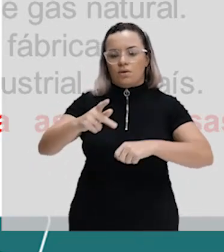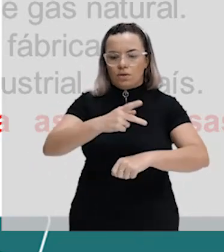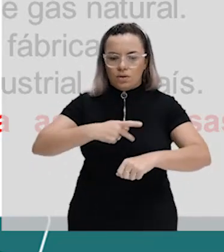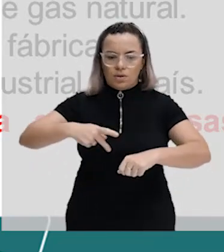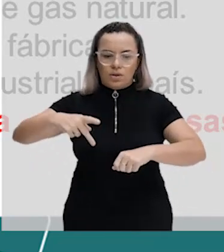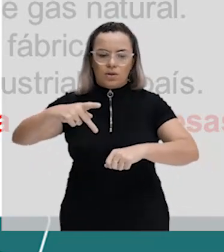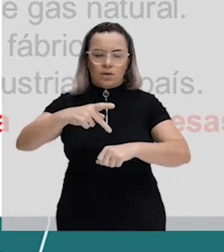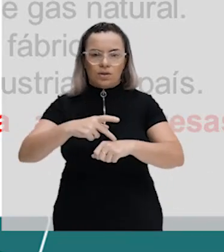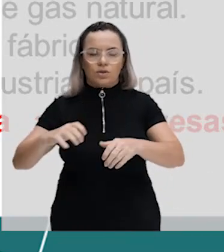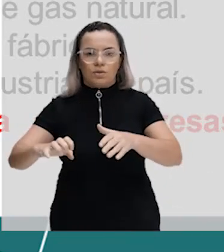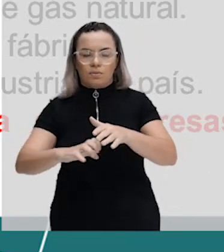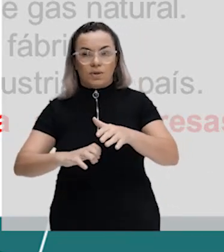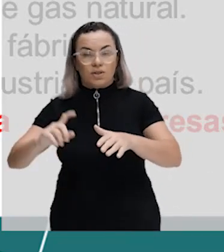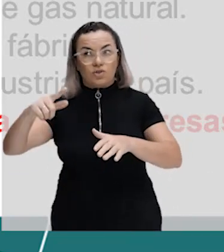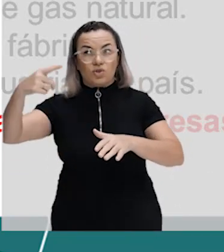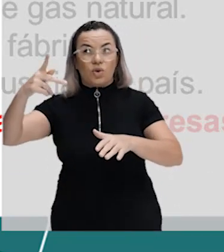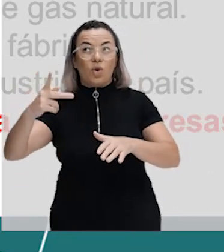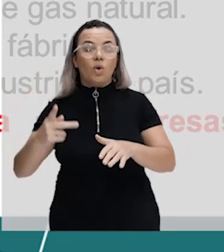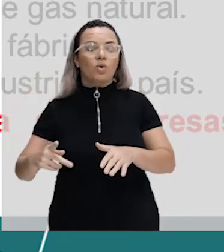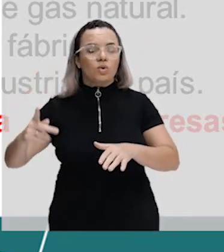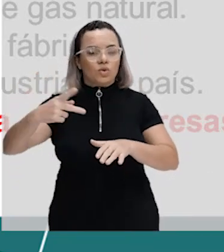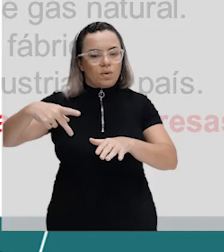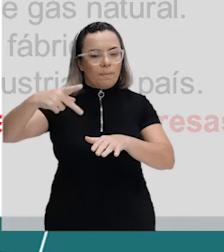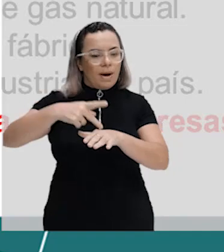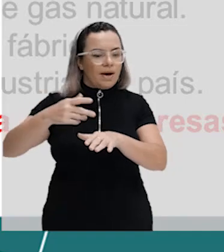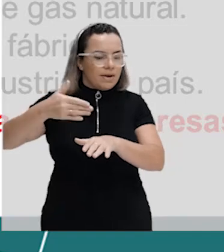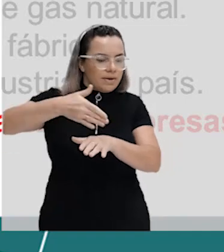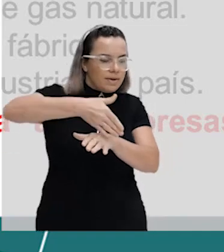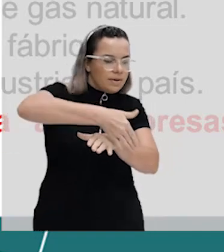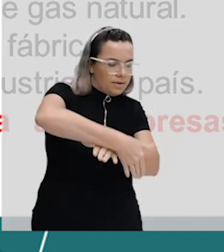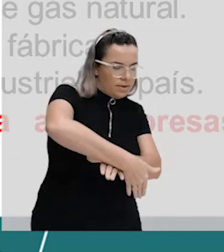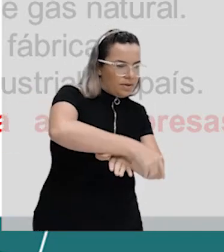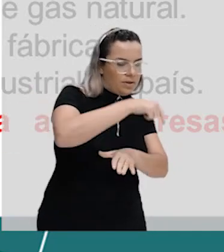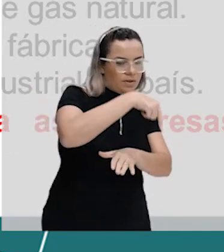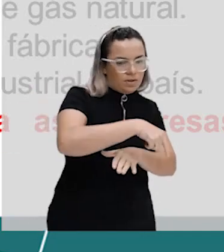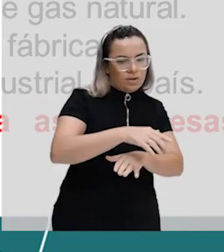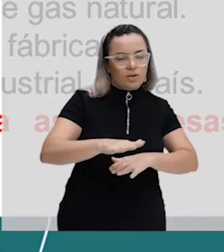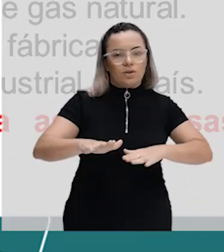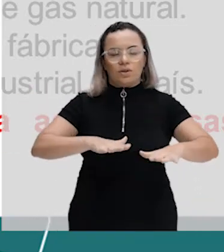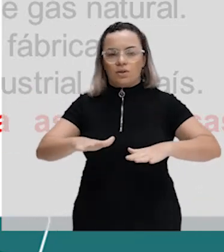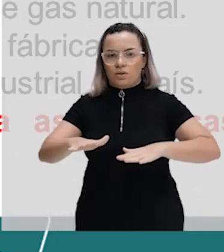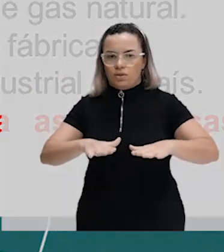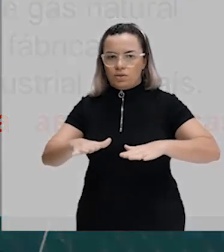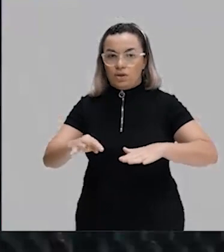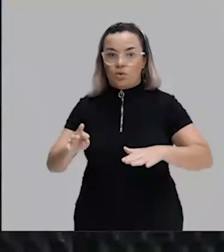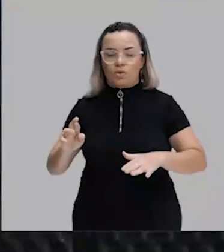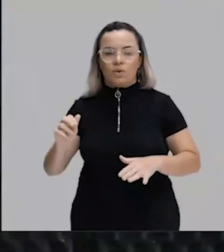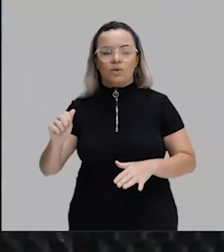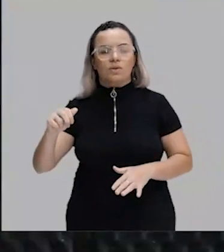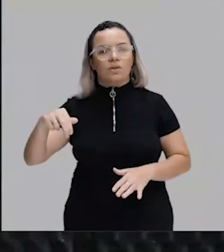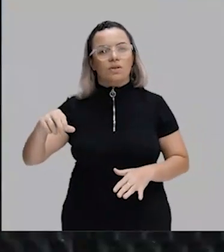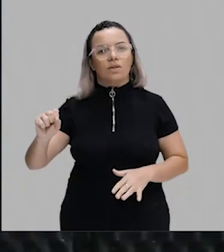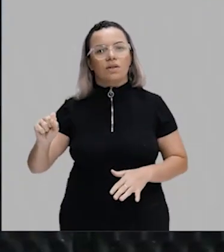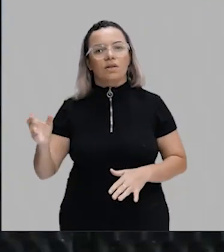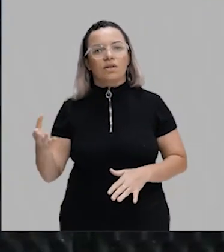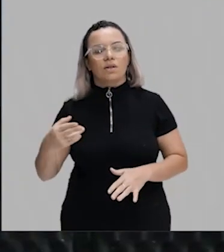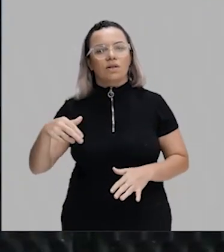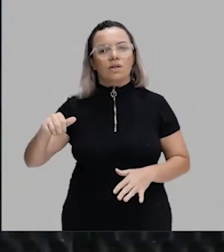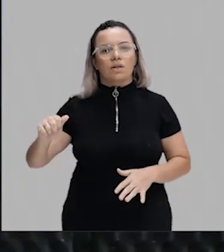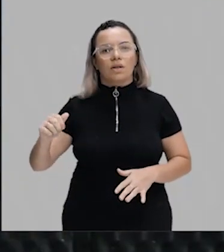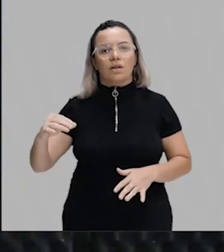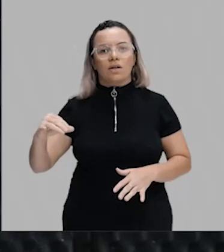que hoje o termo mais adequado é transnacional, porque são empresas que se movimentam por várias partes do mundo. Tá bom?